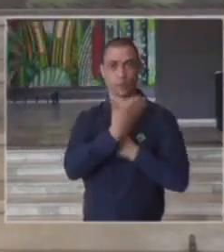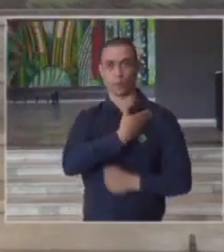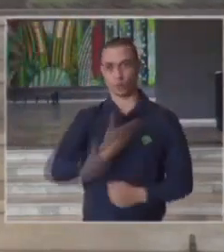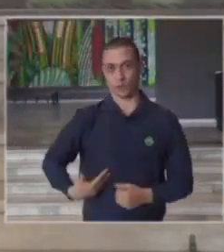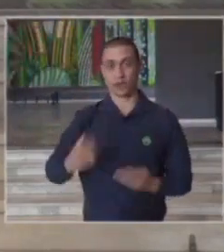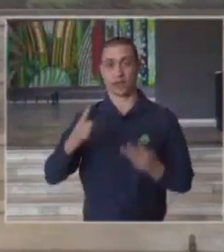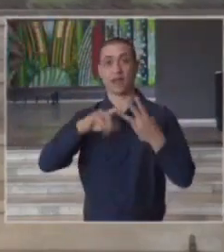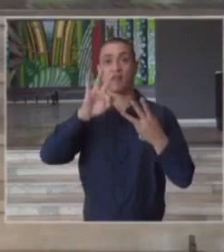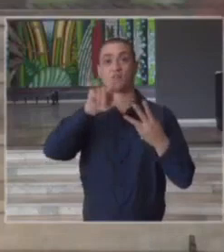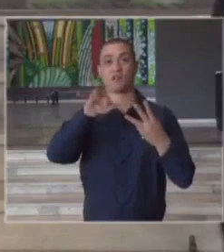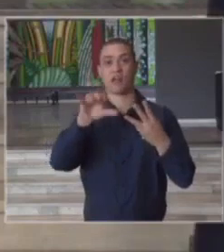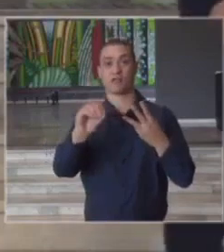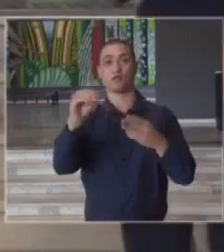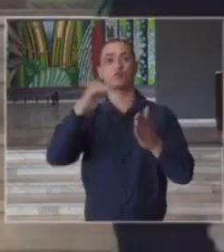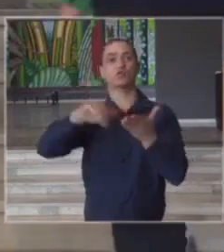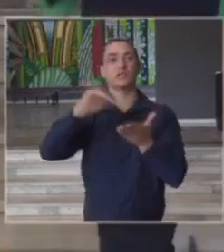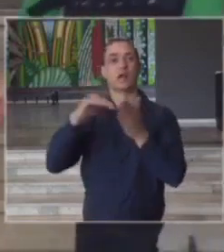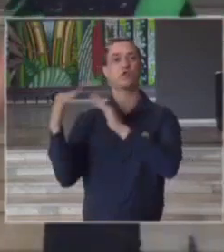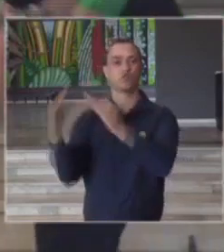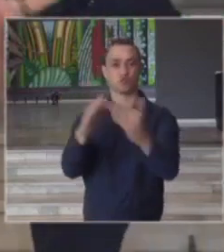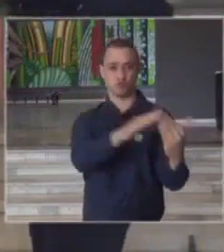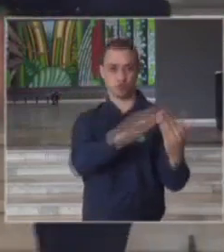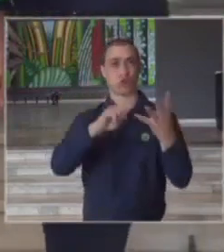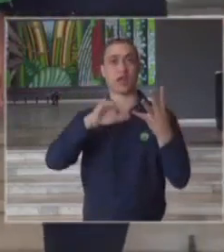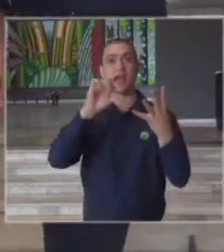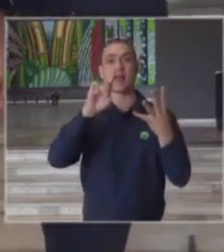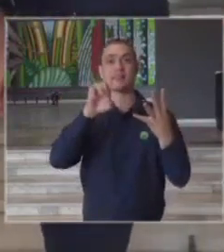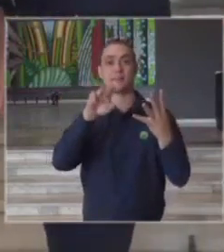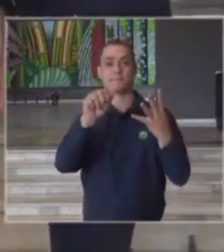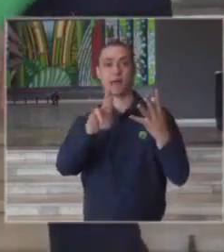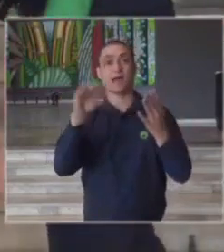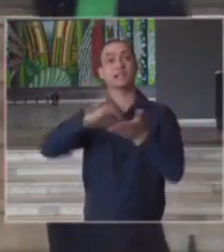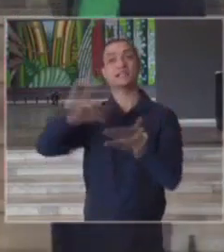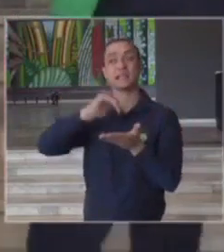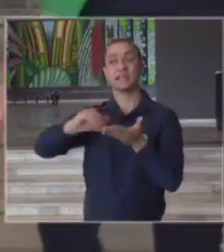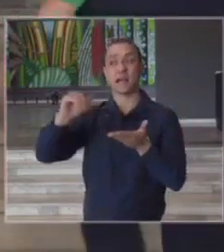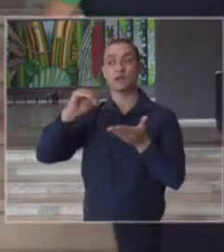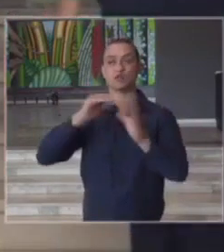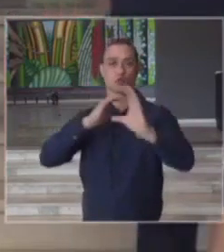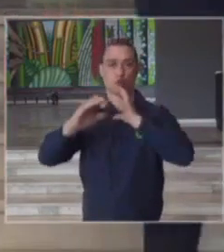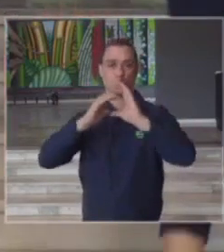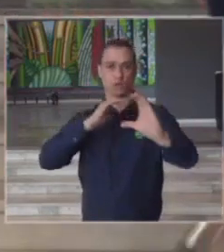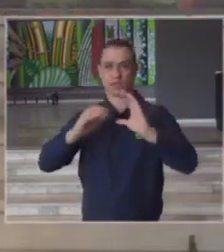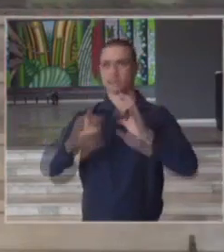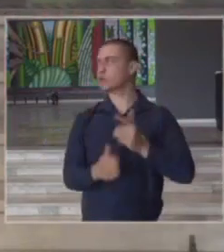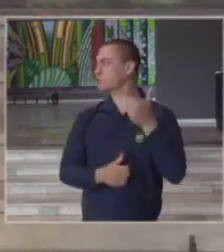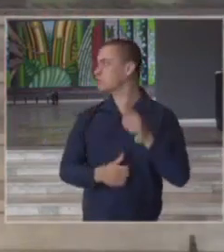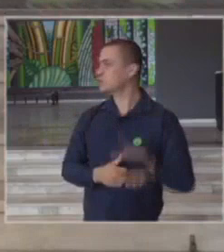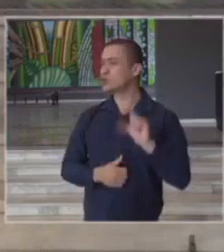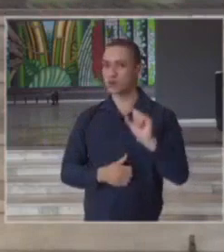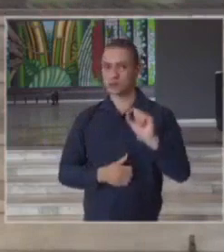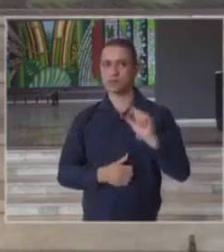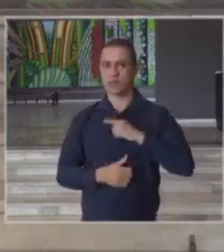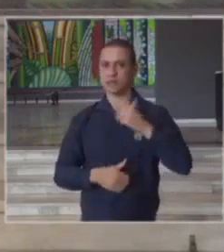Flávio Amari secretário de habitação Kleber Mata secretário de comunicação tem mais aqui